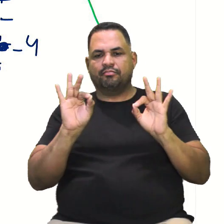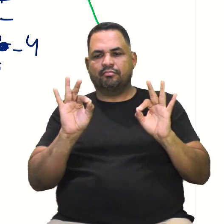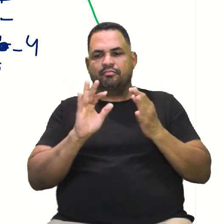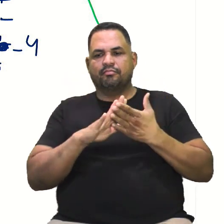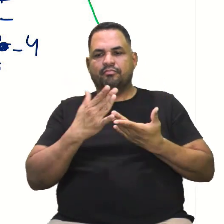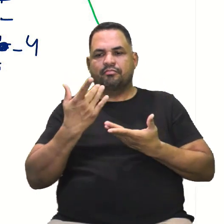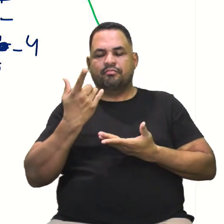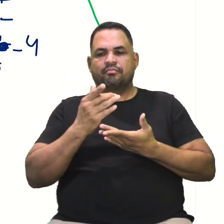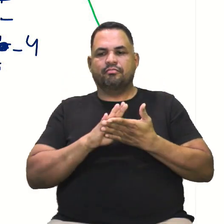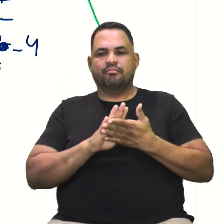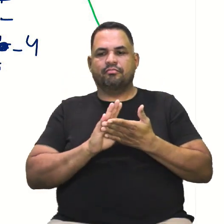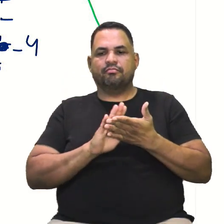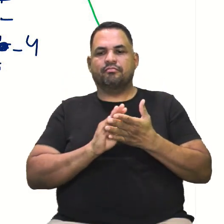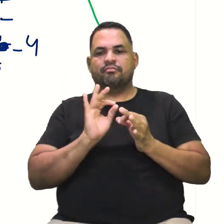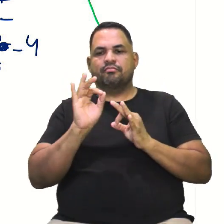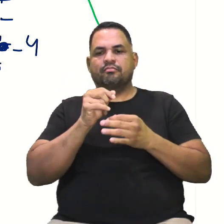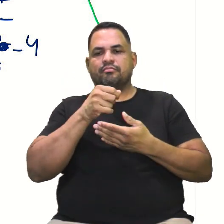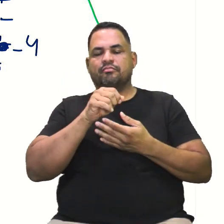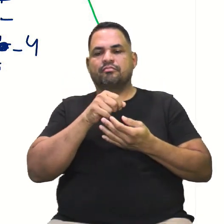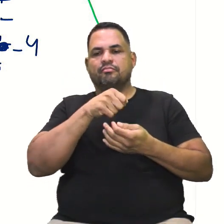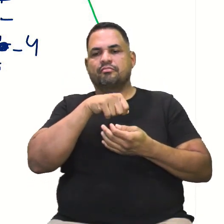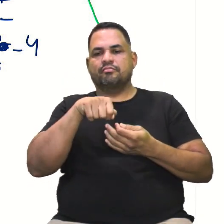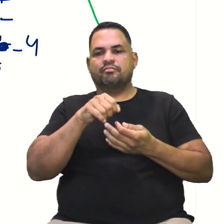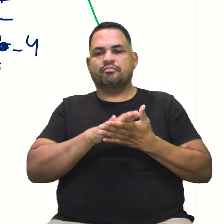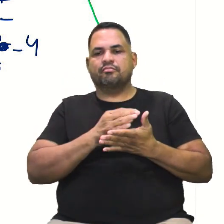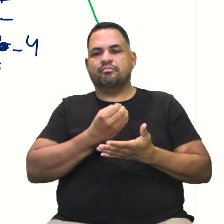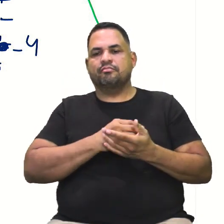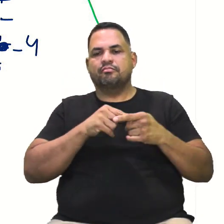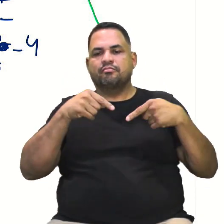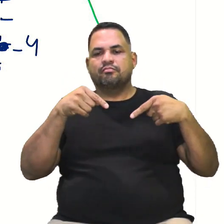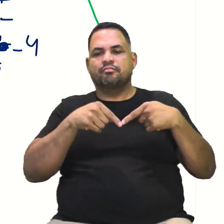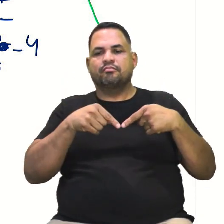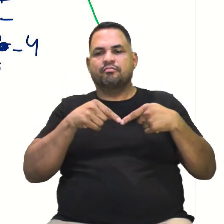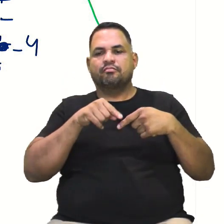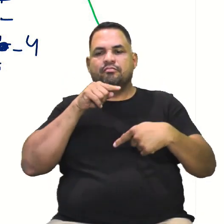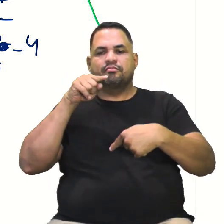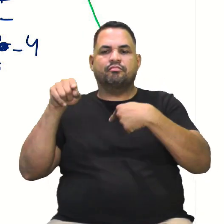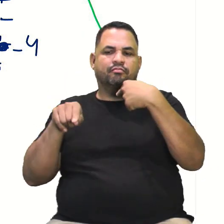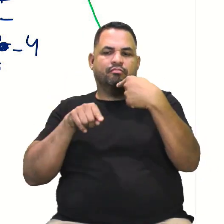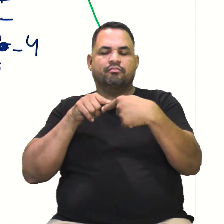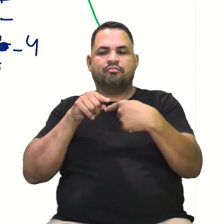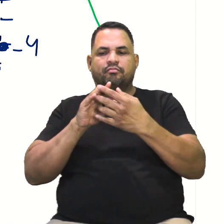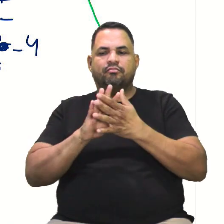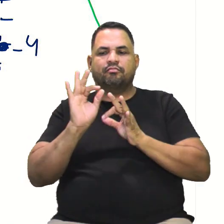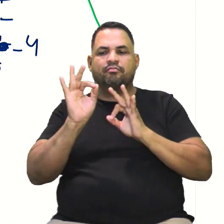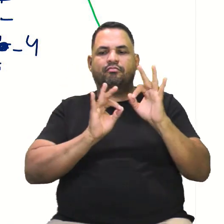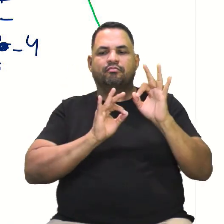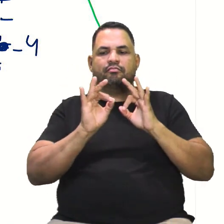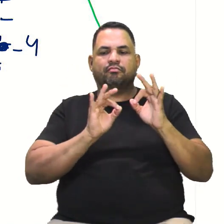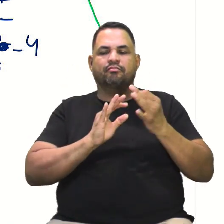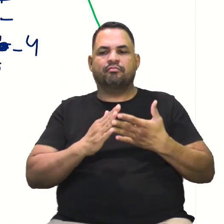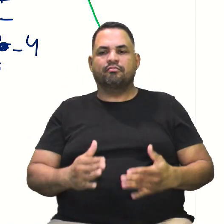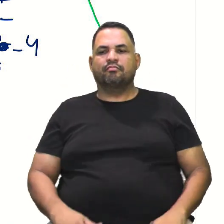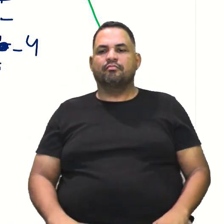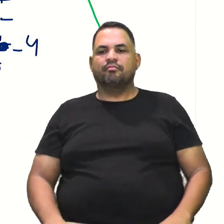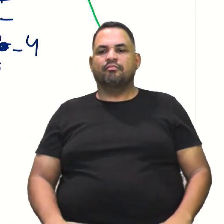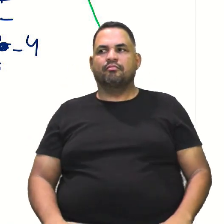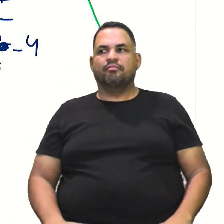tá? É só você colocar o lugar do vértice, o lugar do foco, seguir as coordenadas, né?